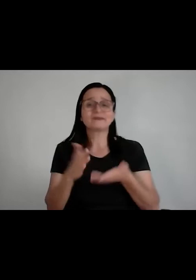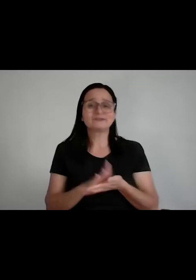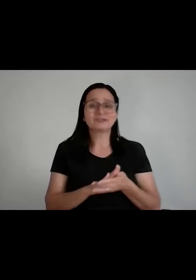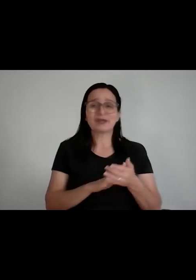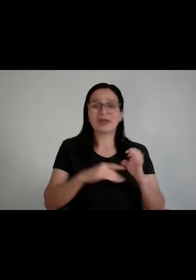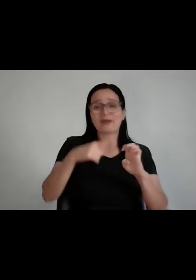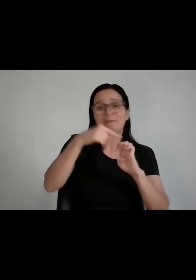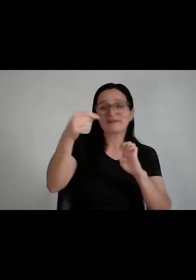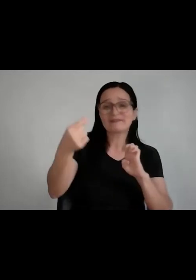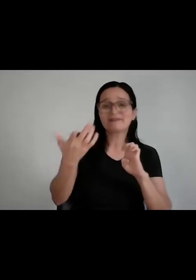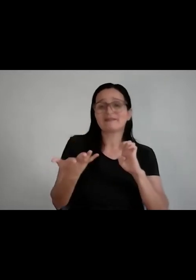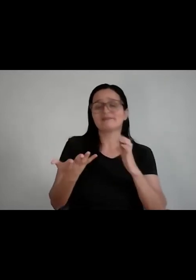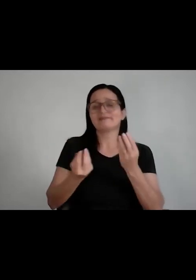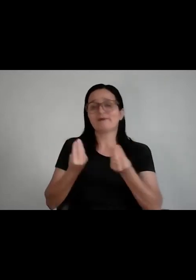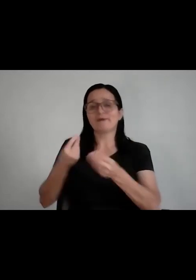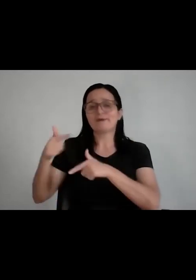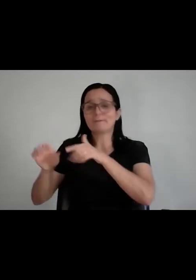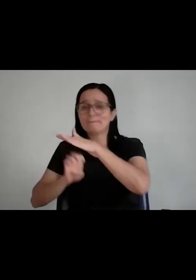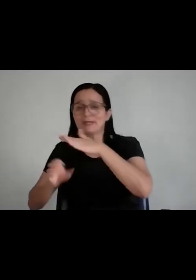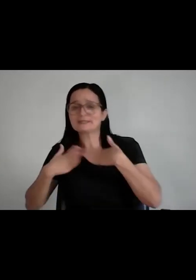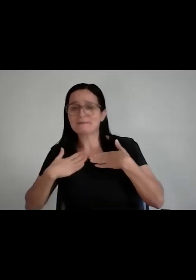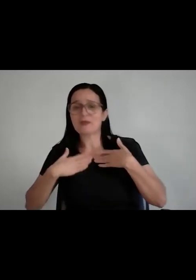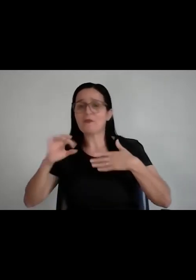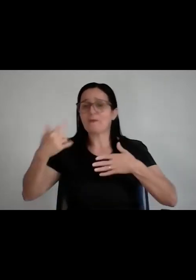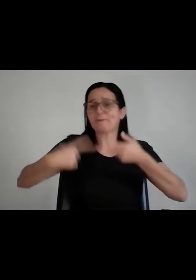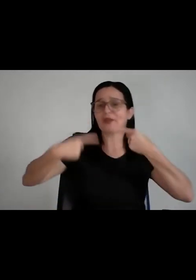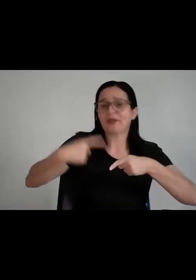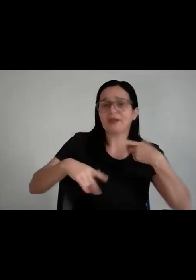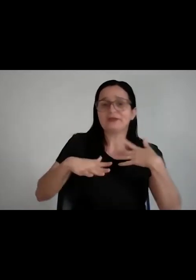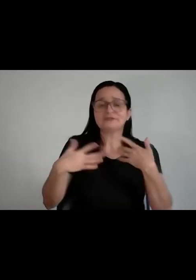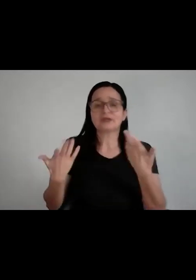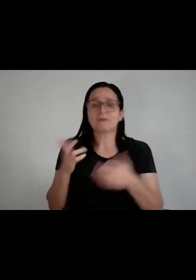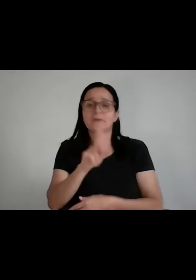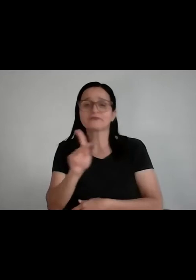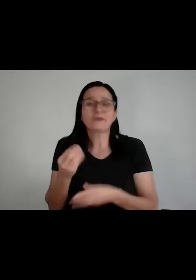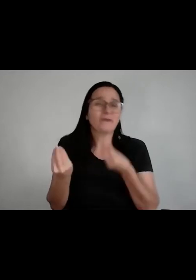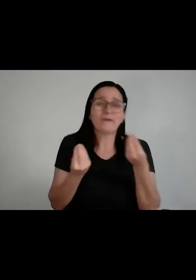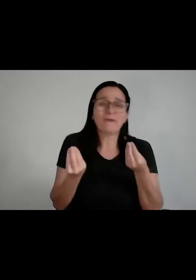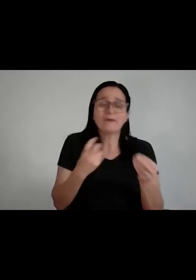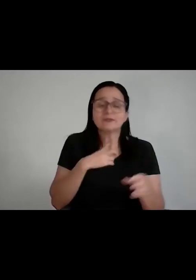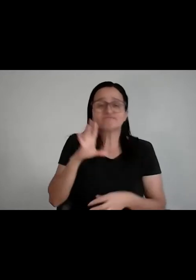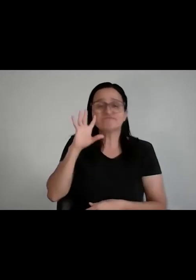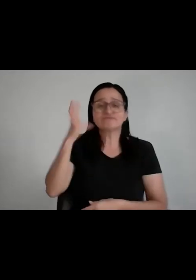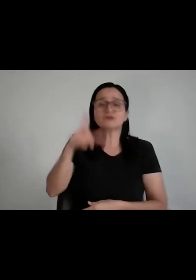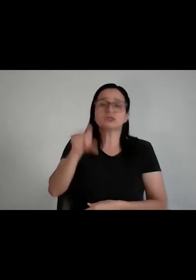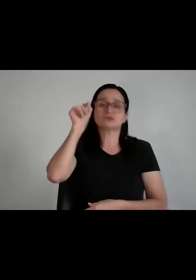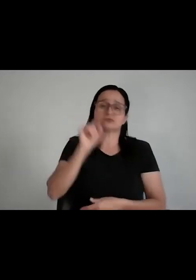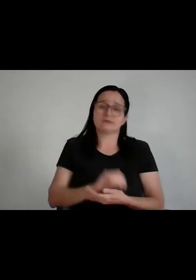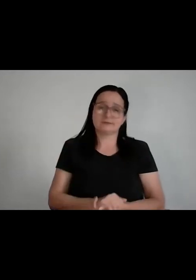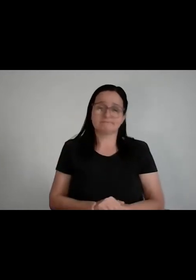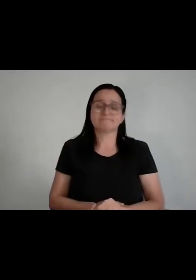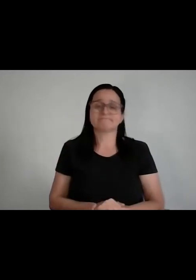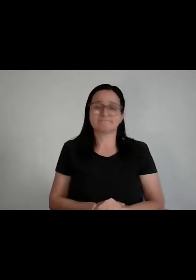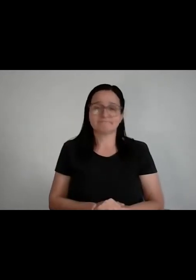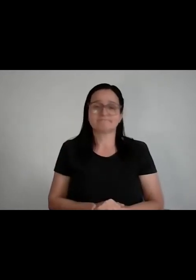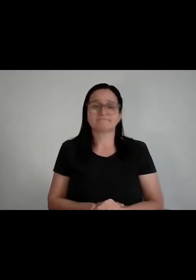empresa, vou trabalhar na política, eu vou ser educador, é tanta decisão que você tem que tomar que eu tenho pena da galera